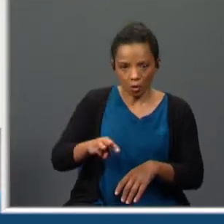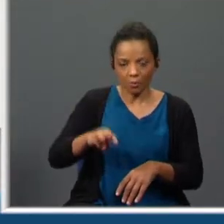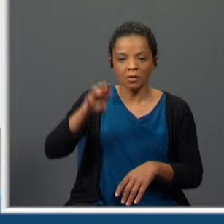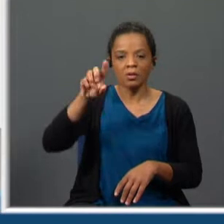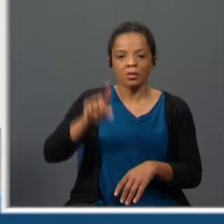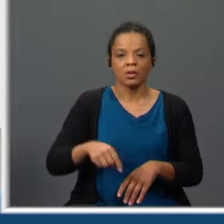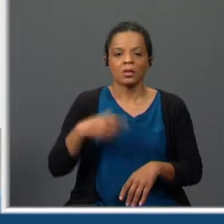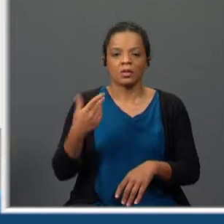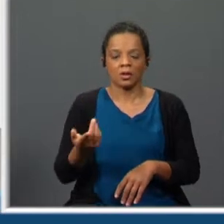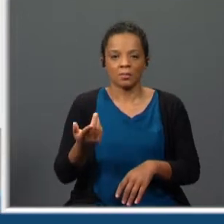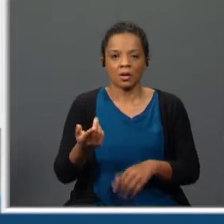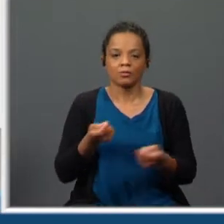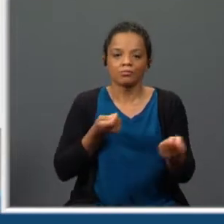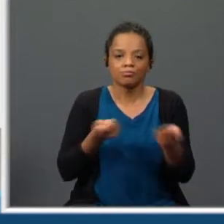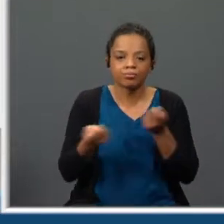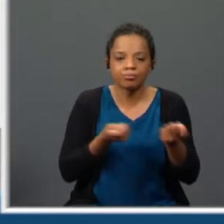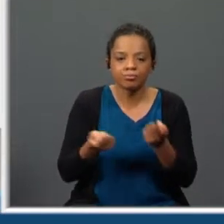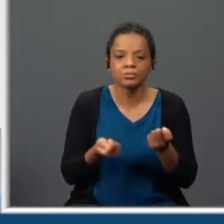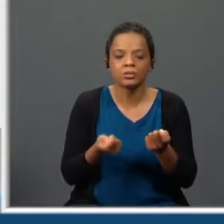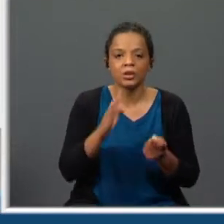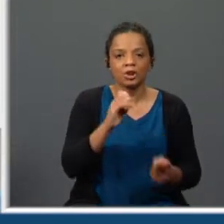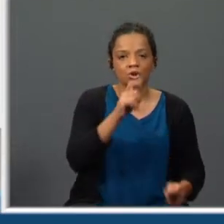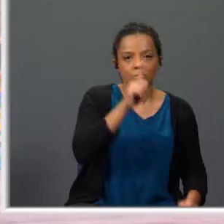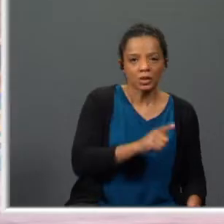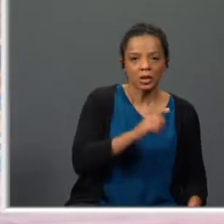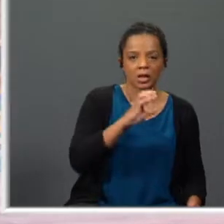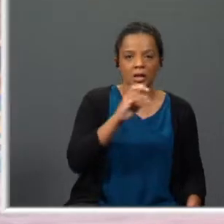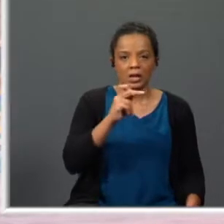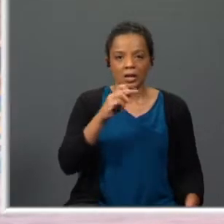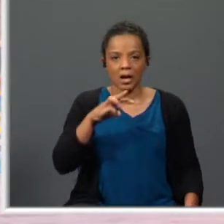autoria, portanto, organizada por José Camões.